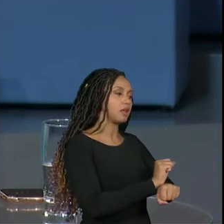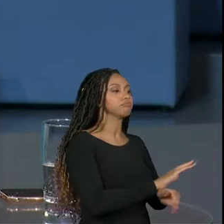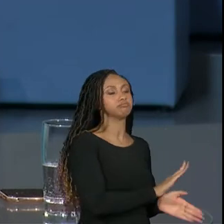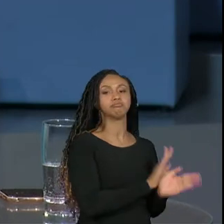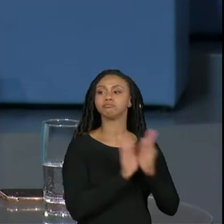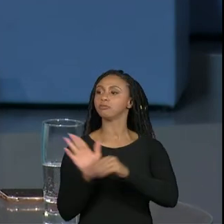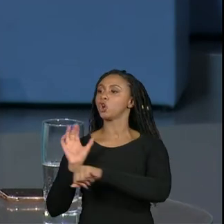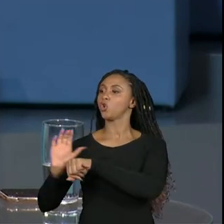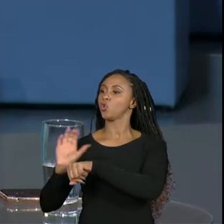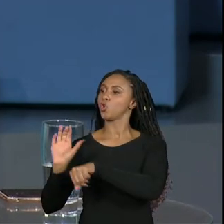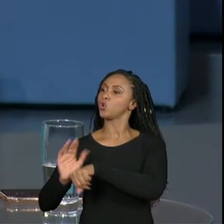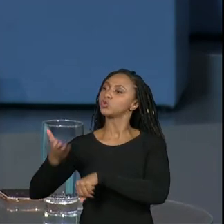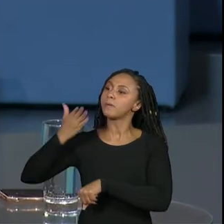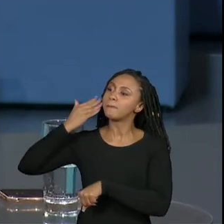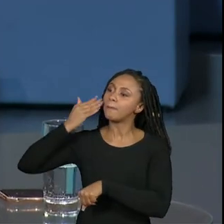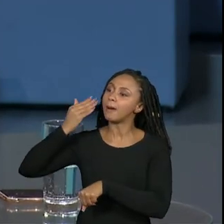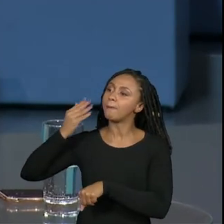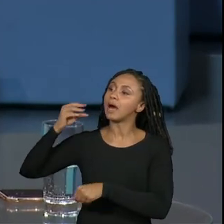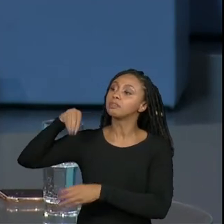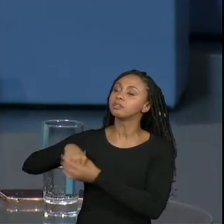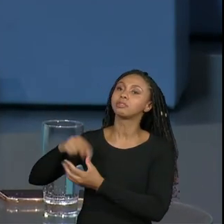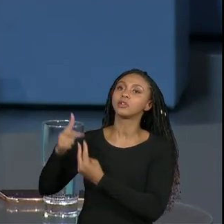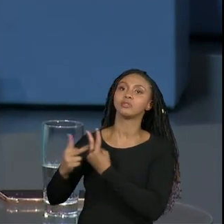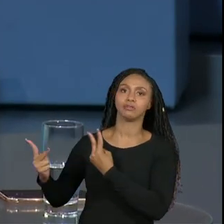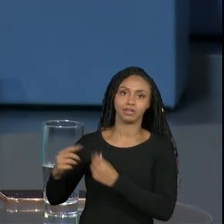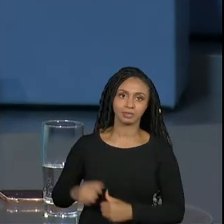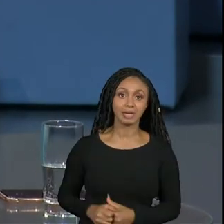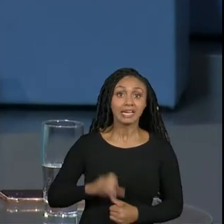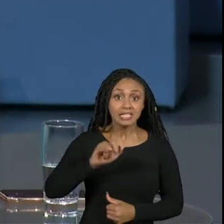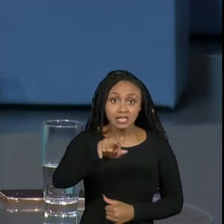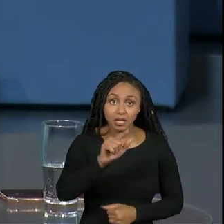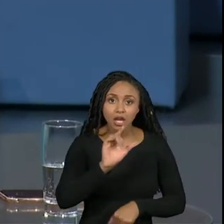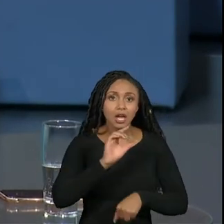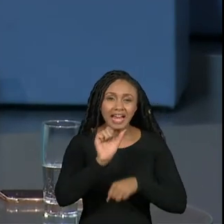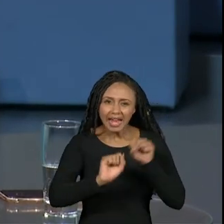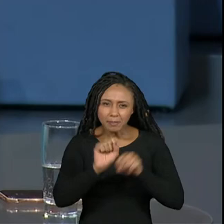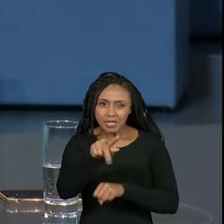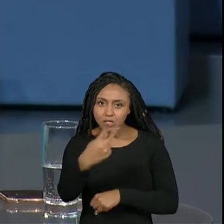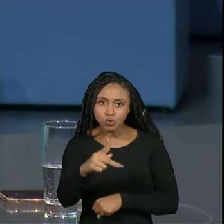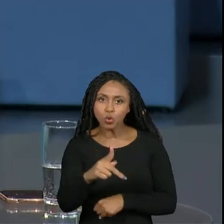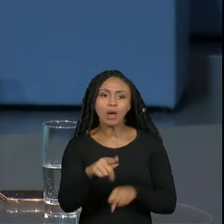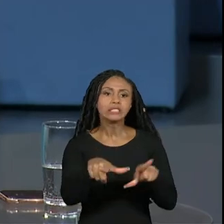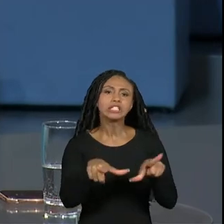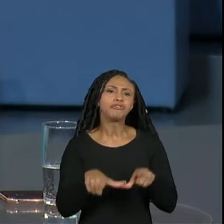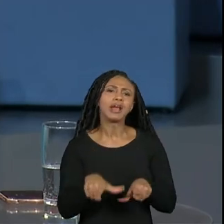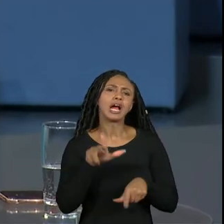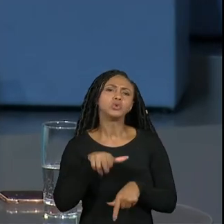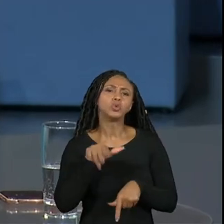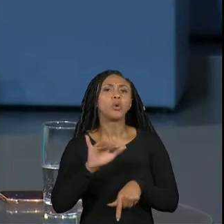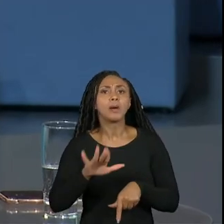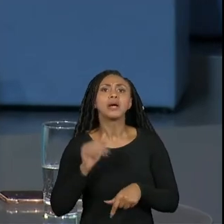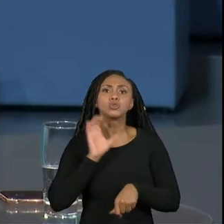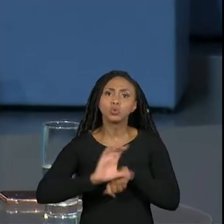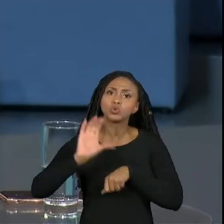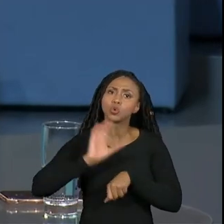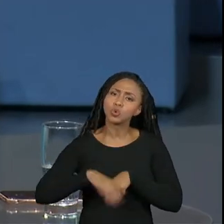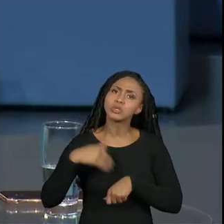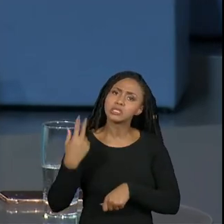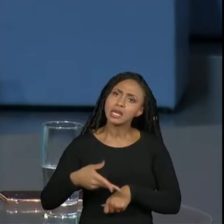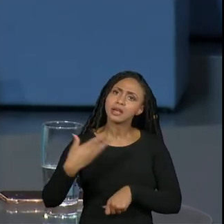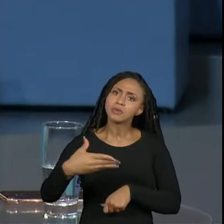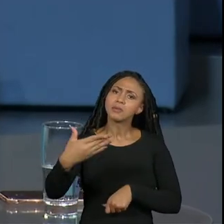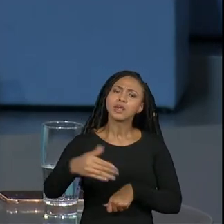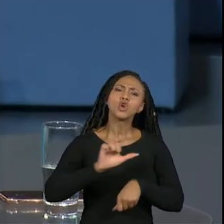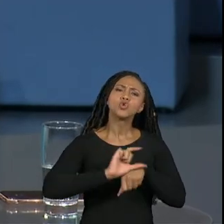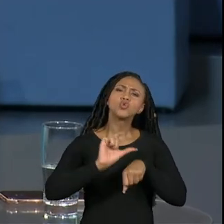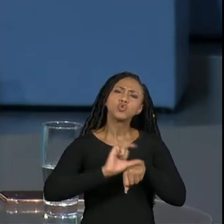fui fazer um curso dentro da Univesp se a sua empresa não tem o costume de dar certificado mas ela sempre dá cursos mini